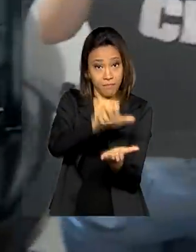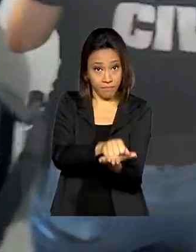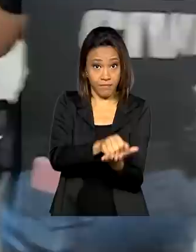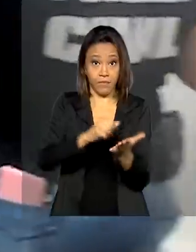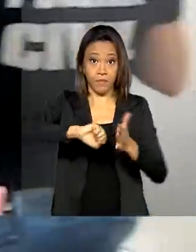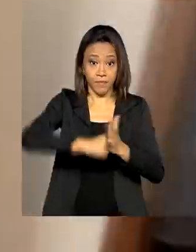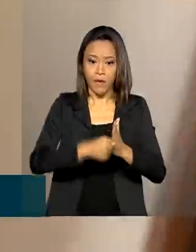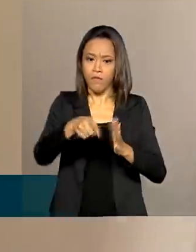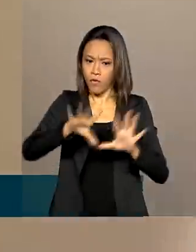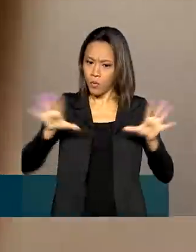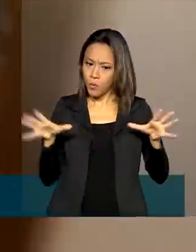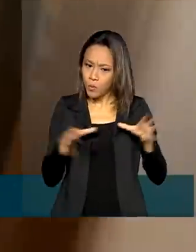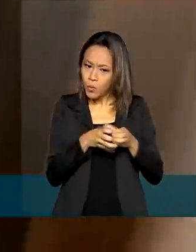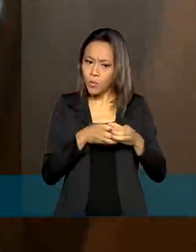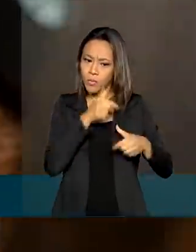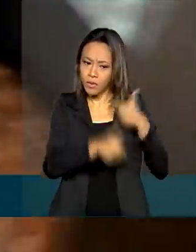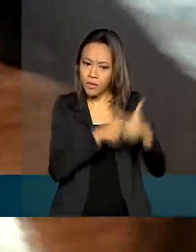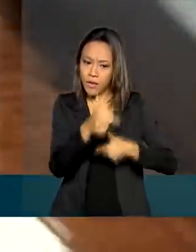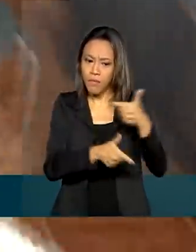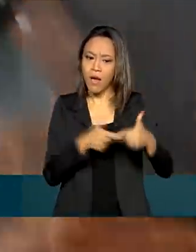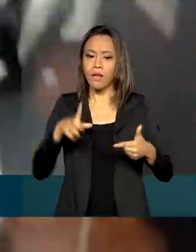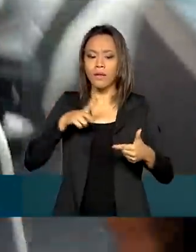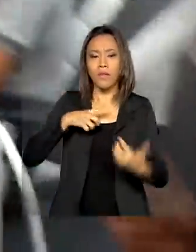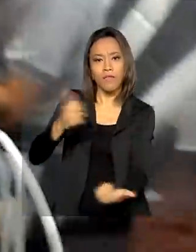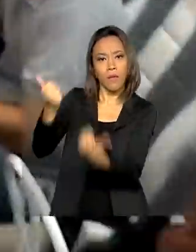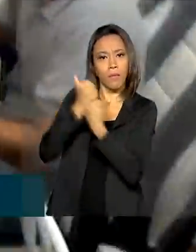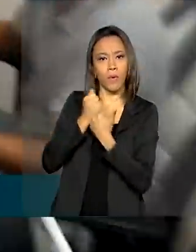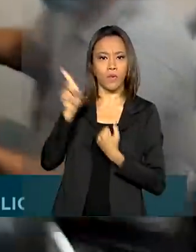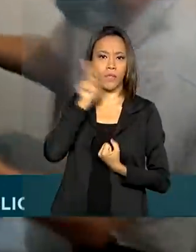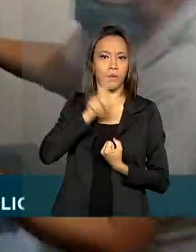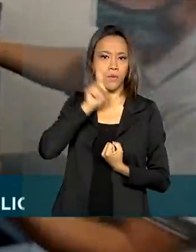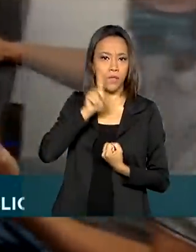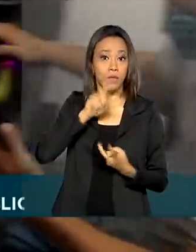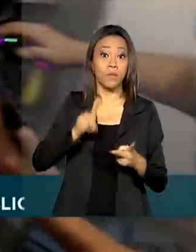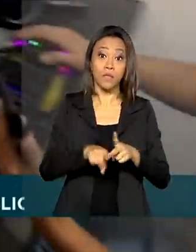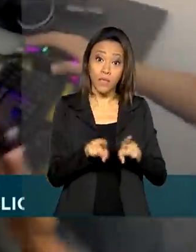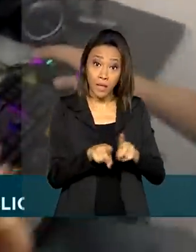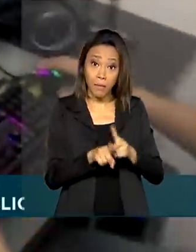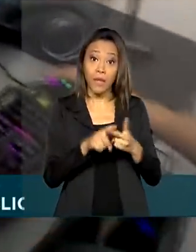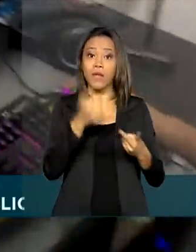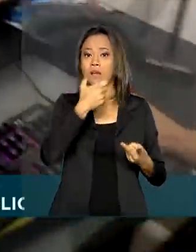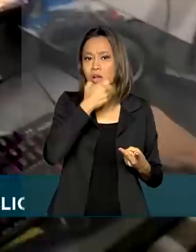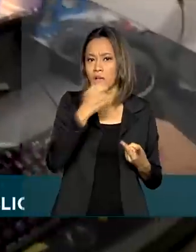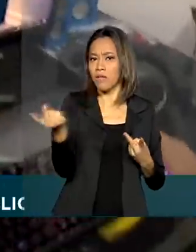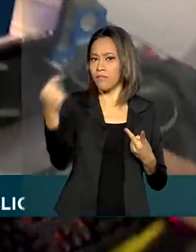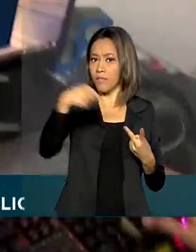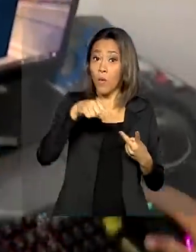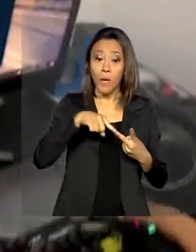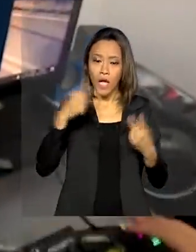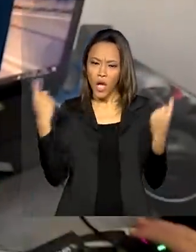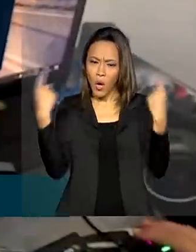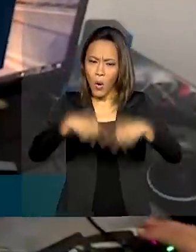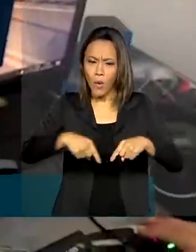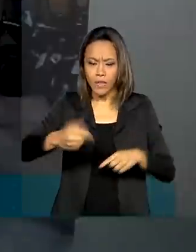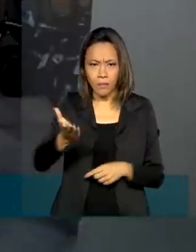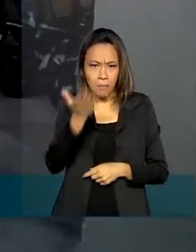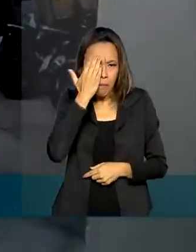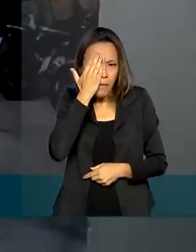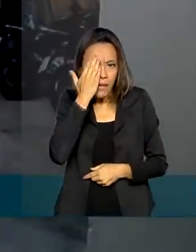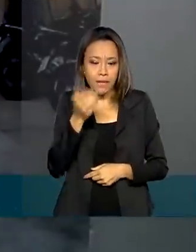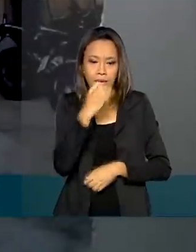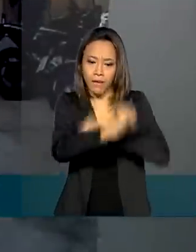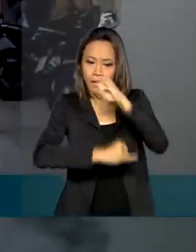que contou com a colaboração internacional dos Estados Unidos e do Reino Unido para combater a pirataria na internet.